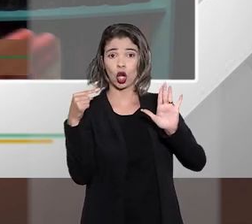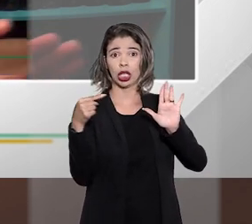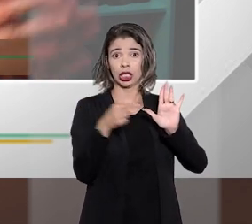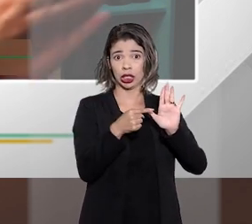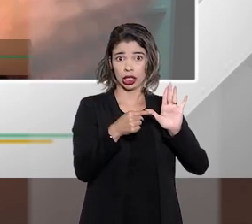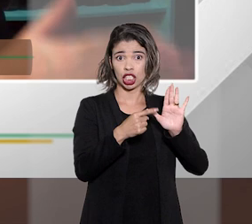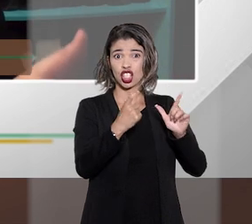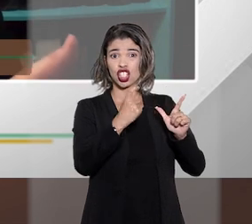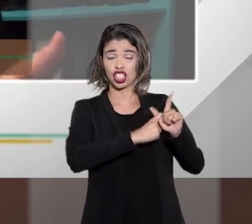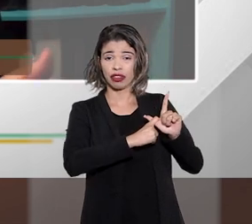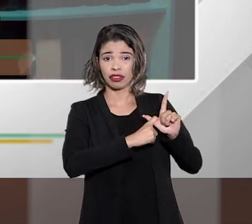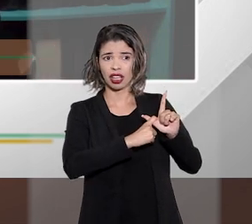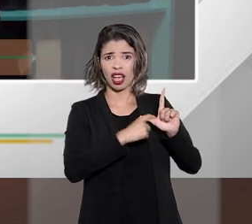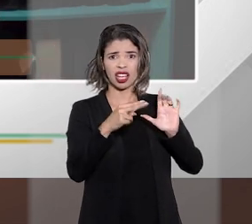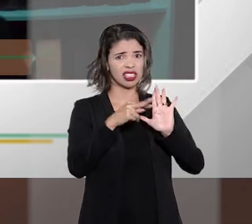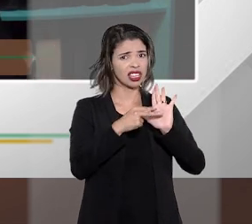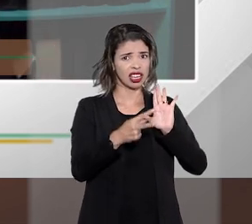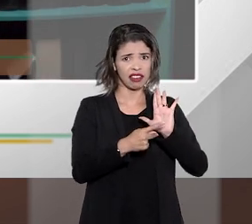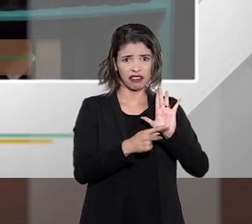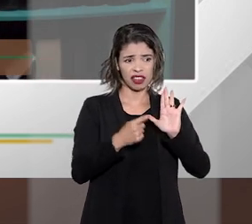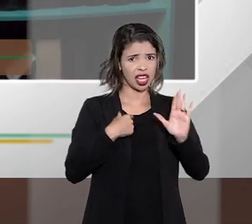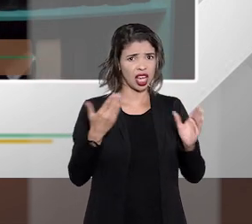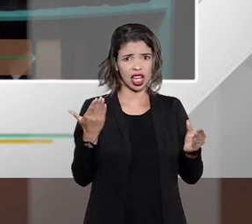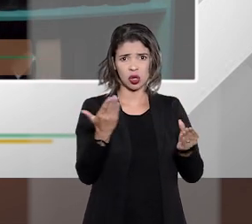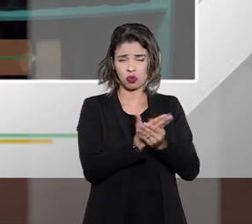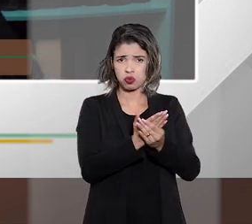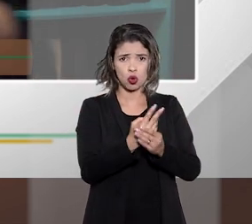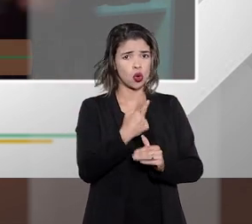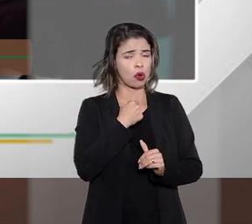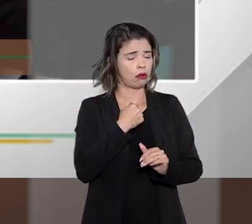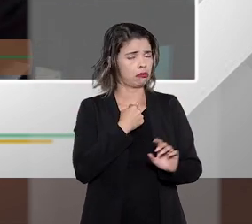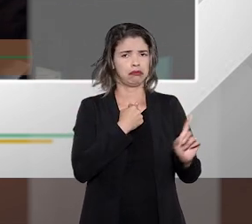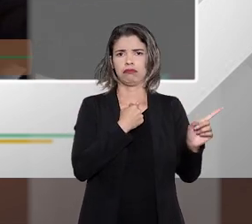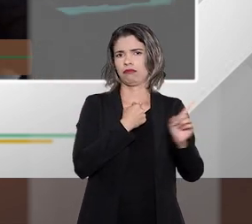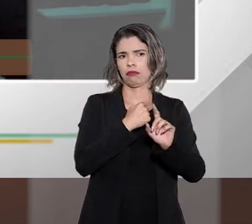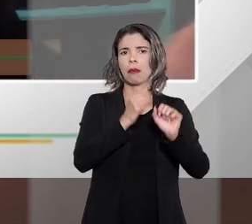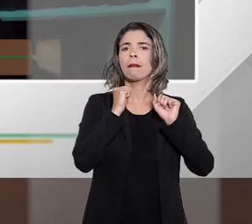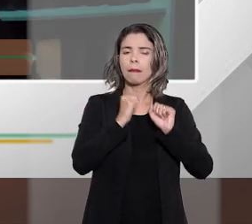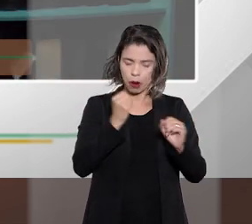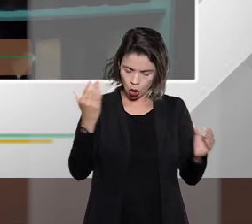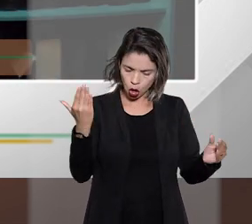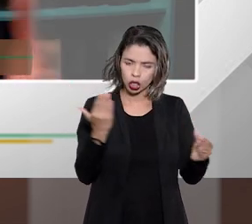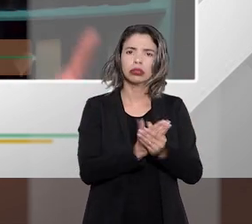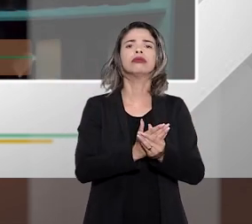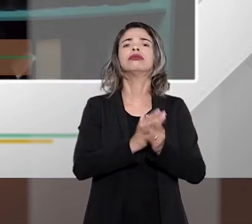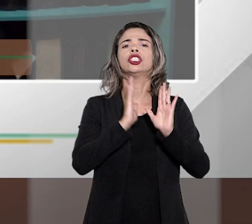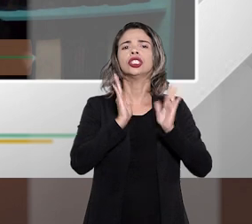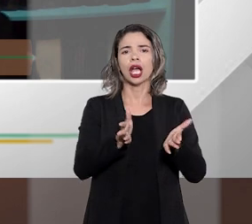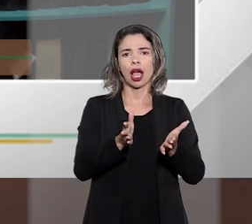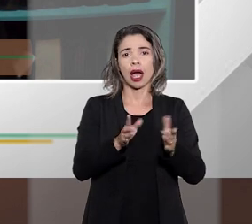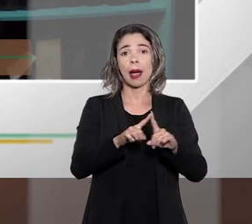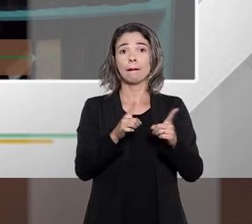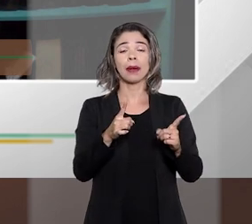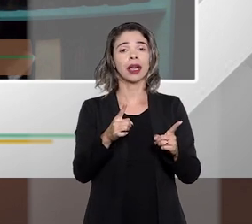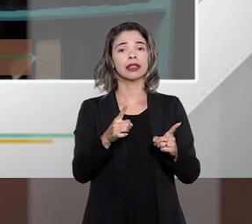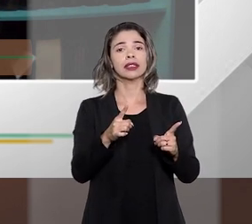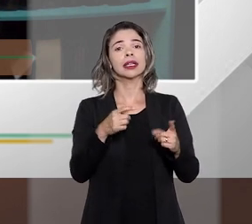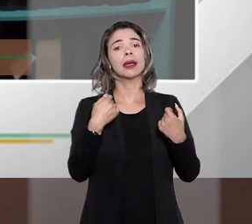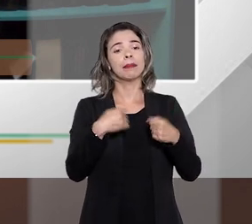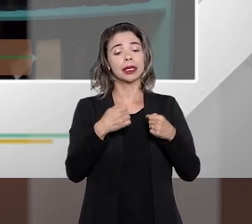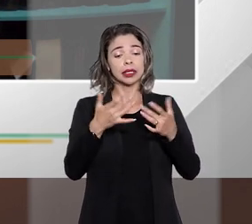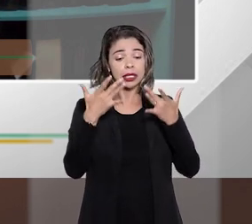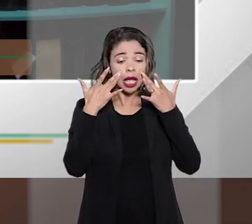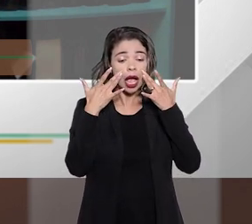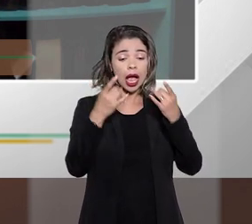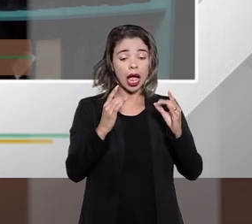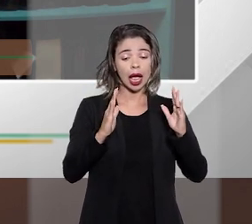a a a a da dívida no cadastro não impede a judicialização desde que não tenha incidido a prescrição daquela dívida isso